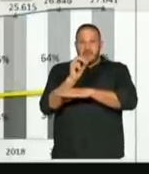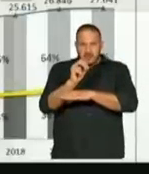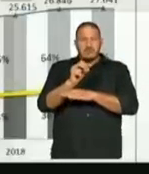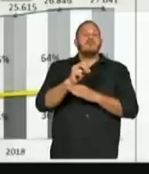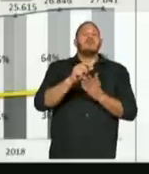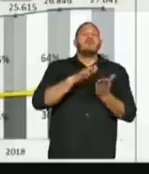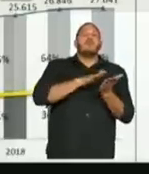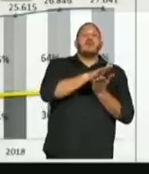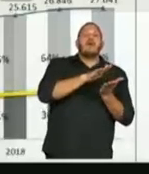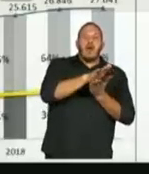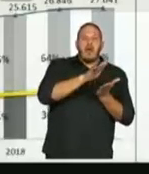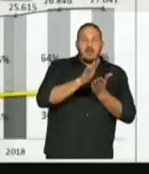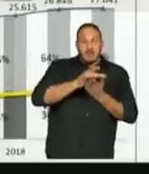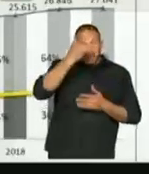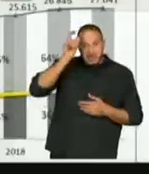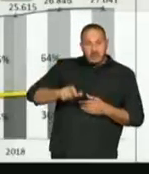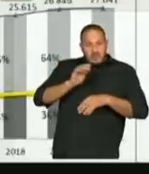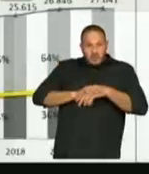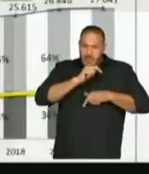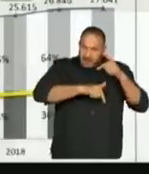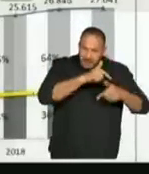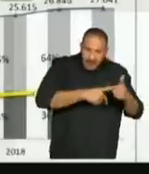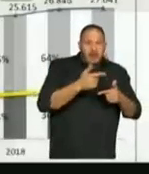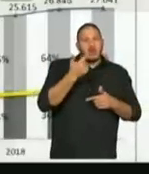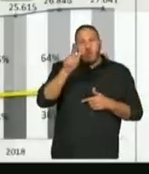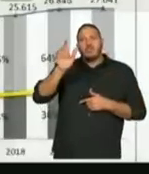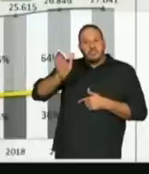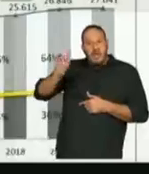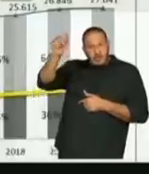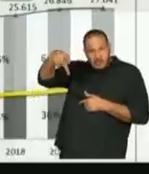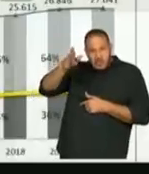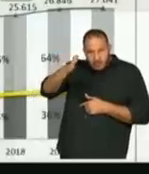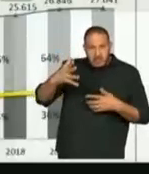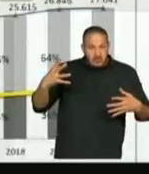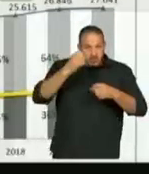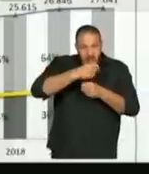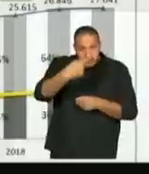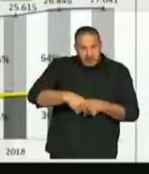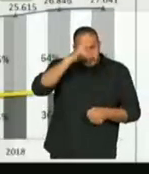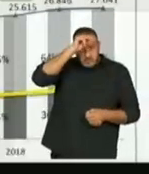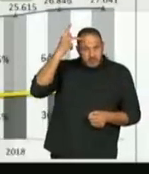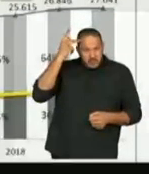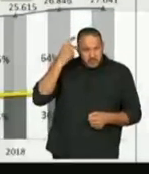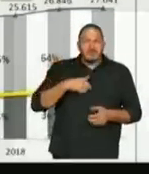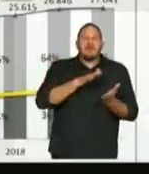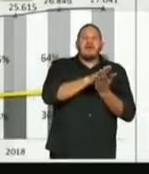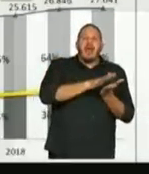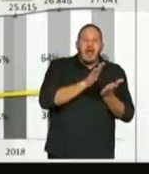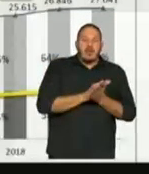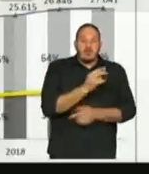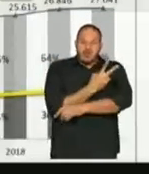gasto com o pessoal, somando ativos e inativos da Prefeitura de São Paulo. O gasto em 2018 era